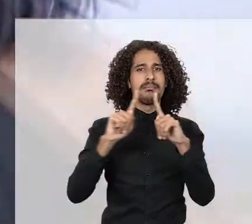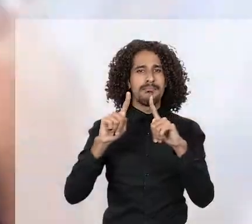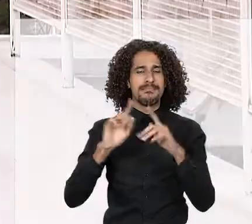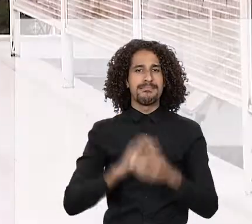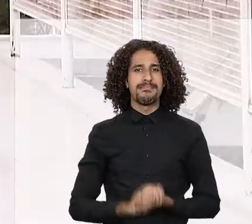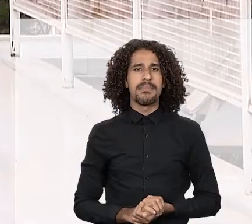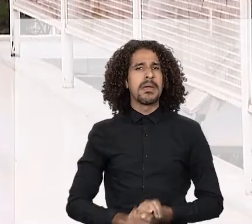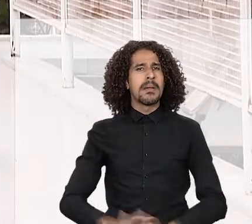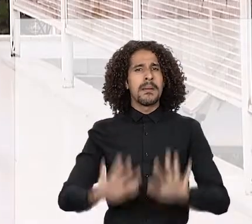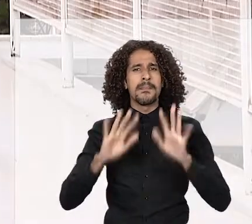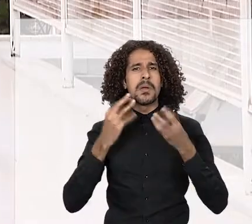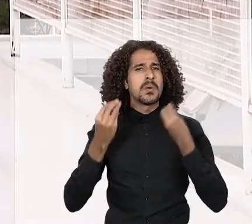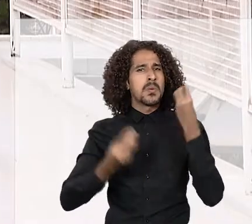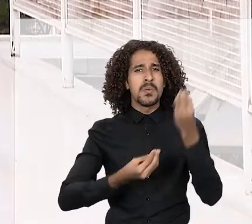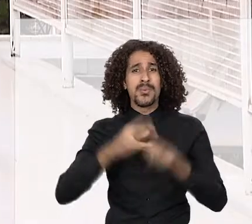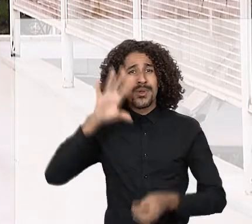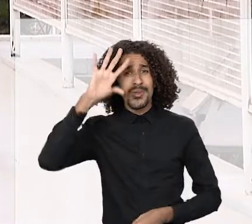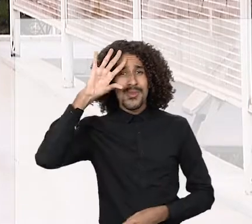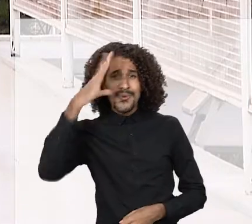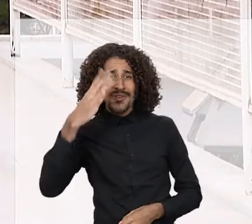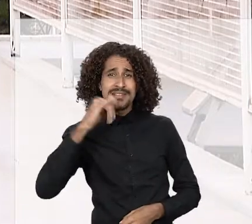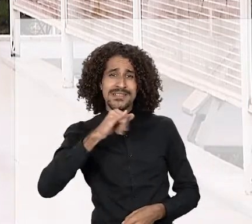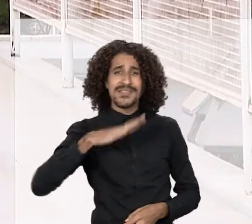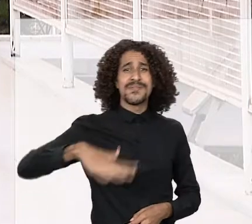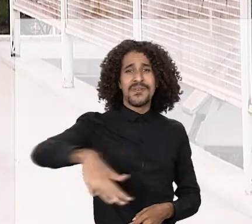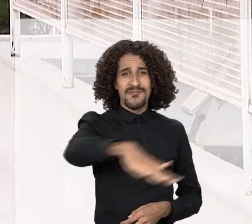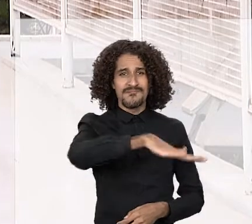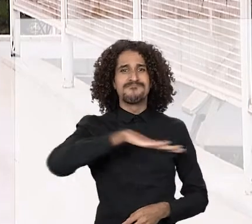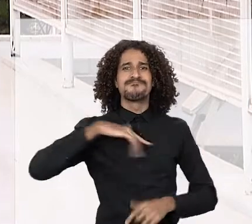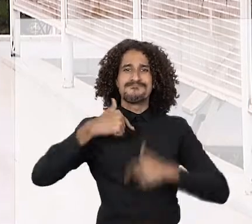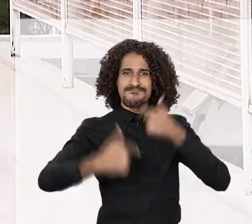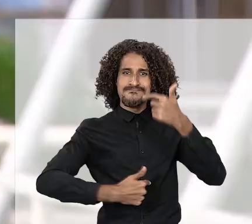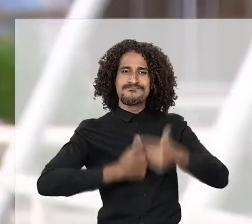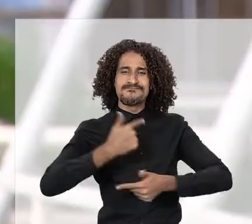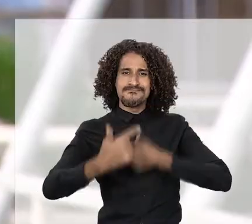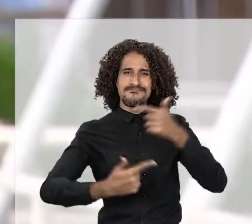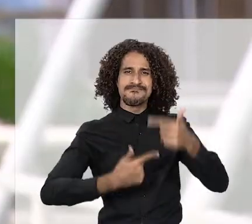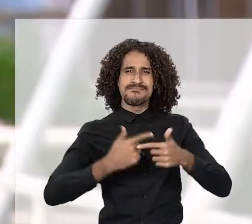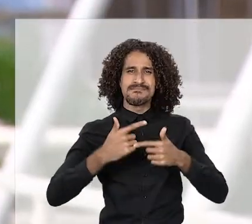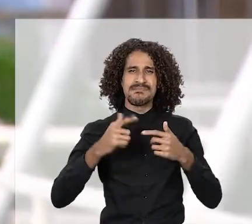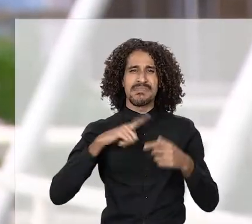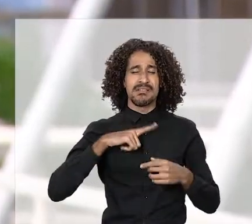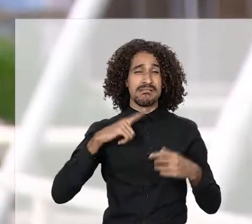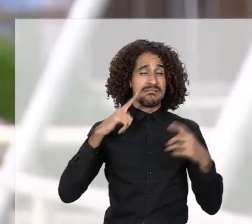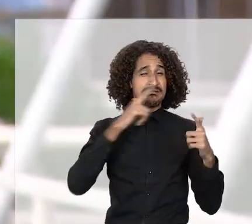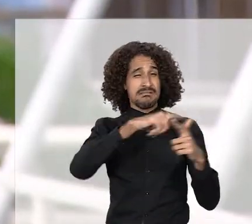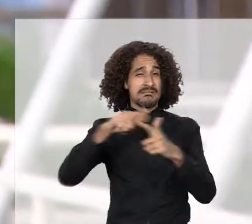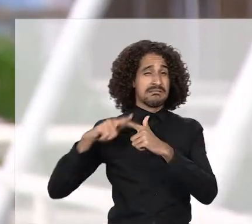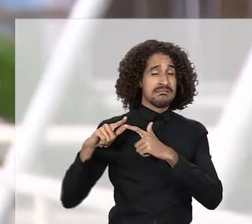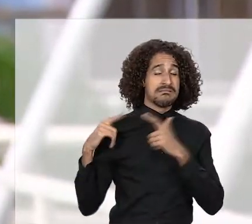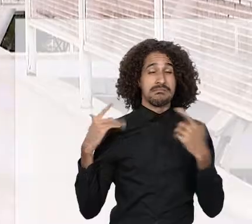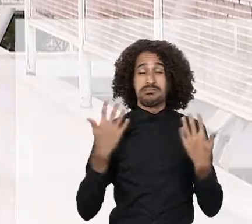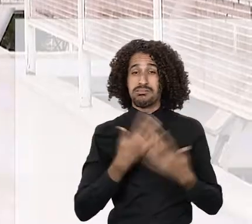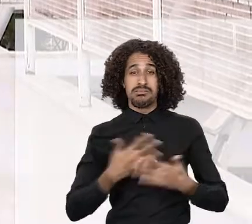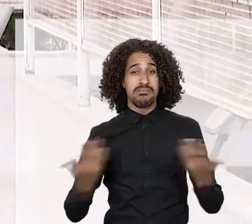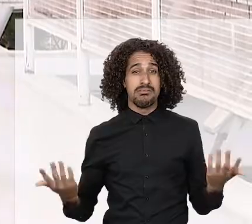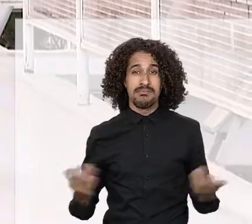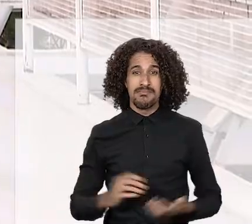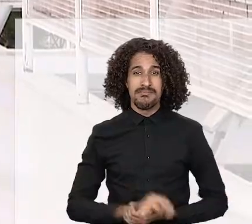denúncia. Mas o que fazer quando o ambiente de trabalho se torna um pesadelo?